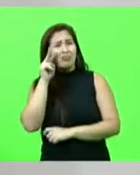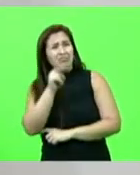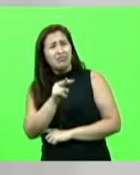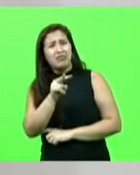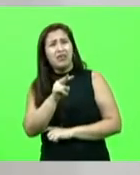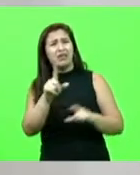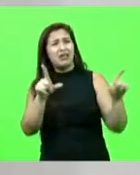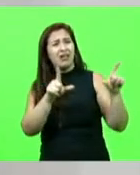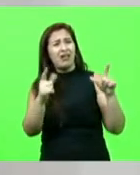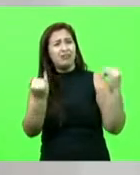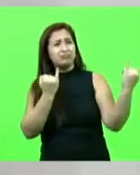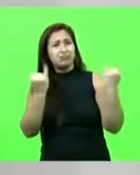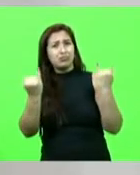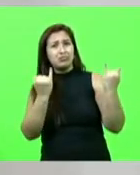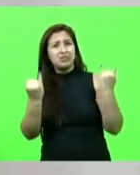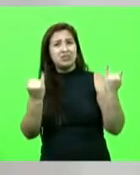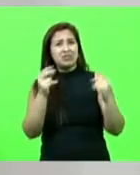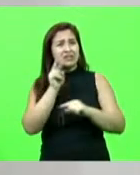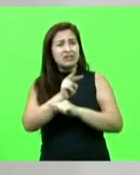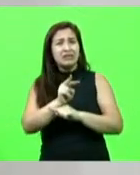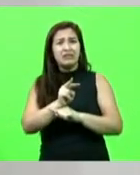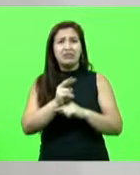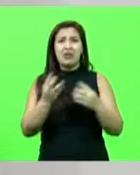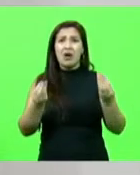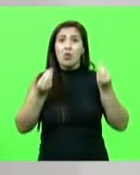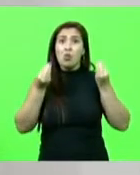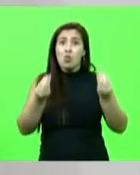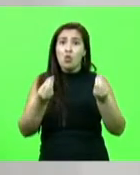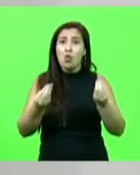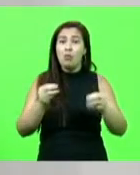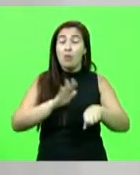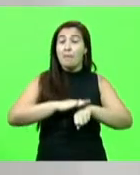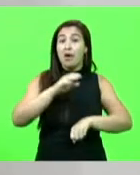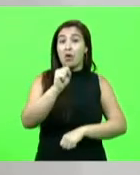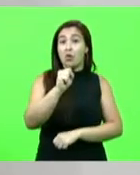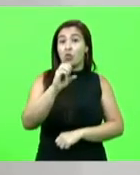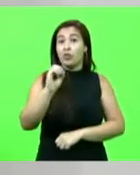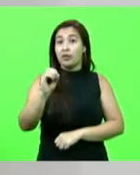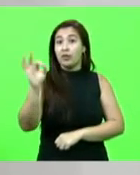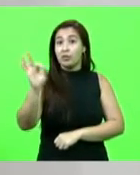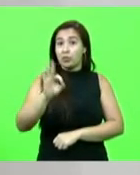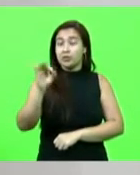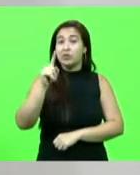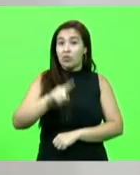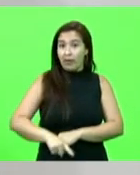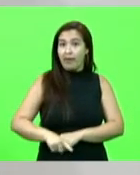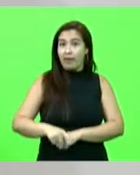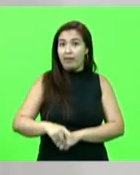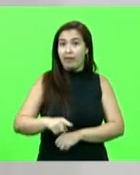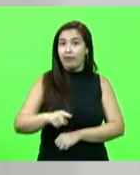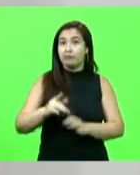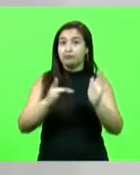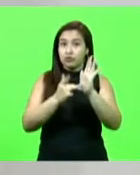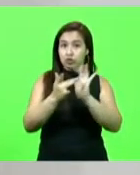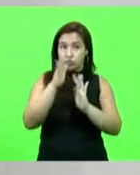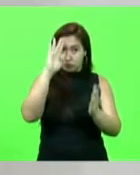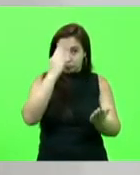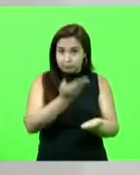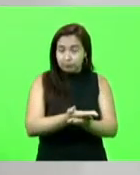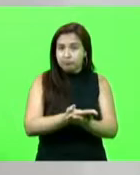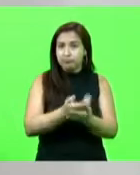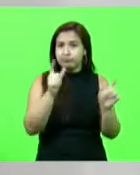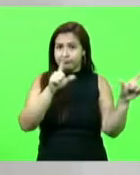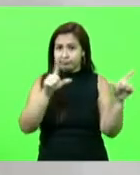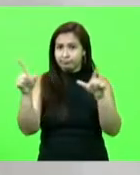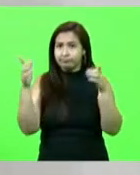seja cristão. E mais de 80% da população brasileira e catarinense é cristã. Eu queria que colocasse na tela para a gente, por favor, as imagens